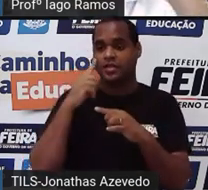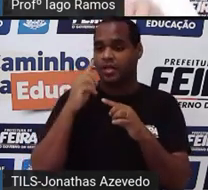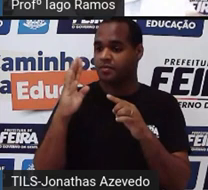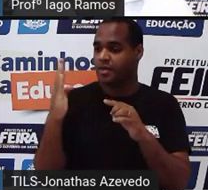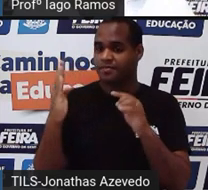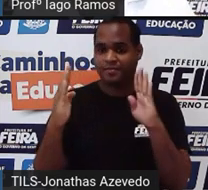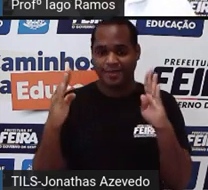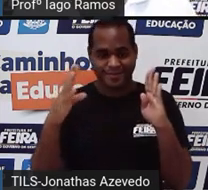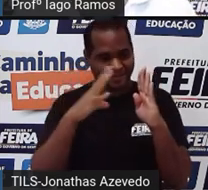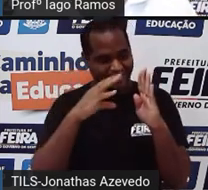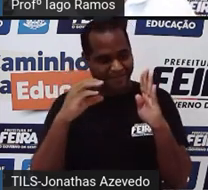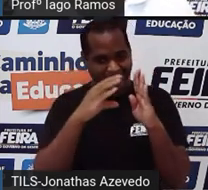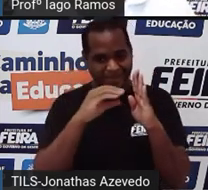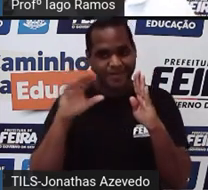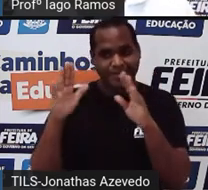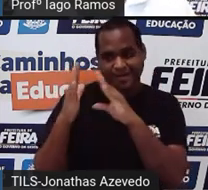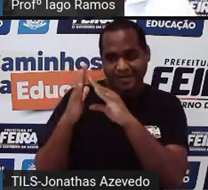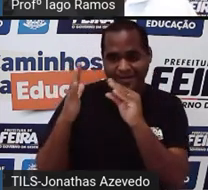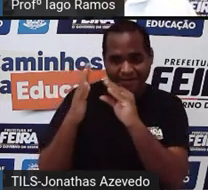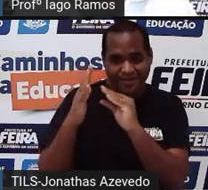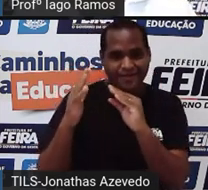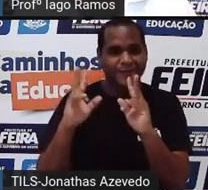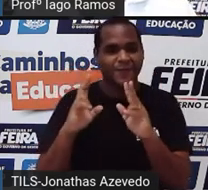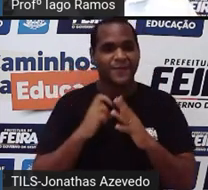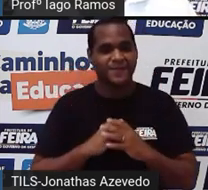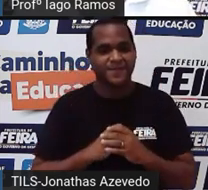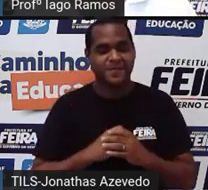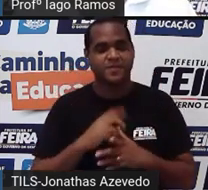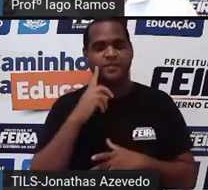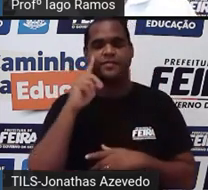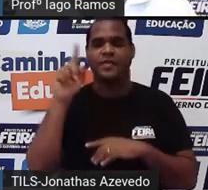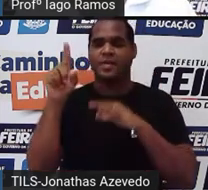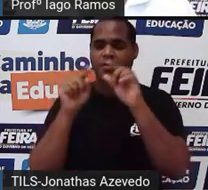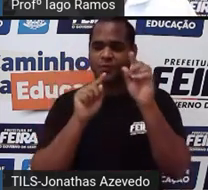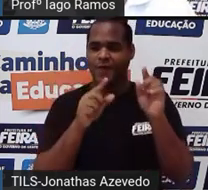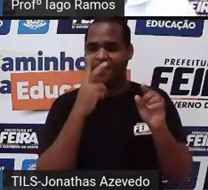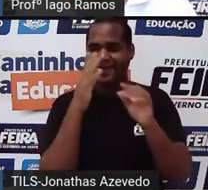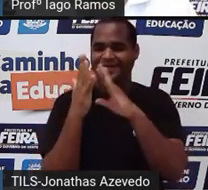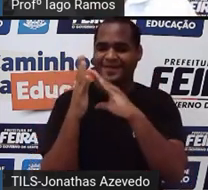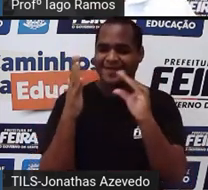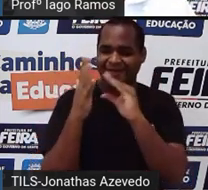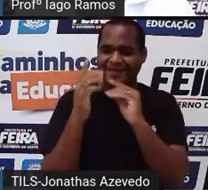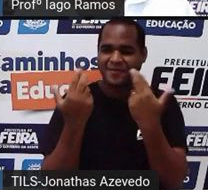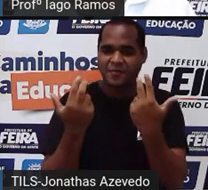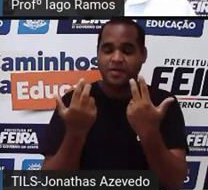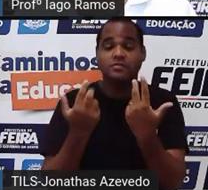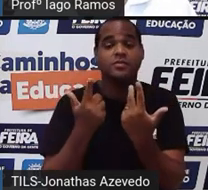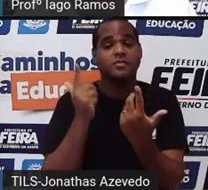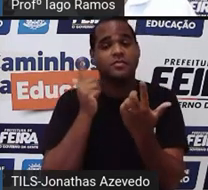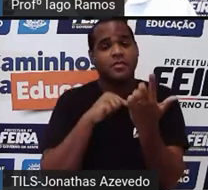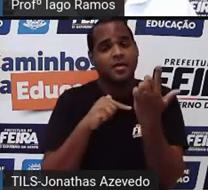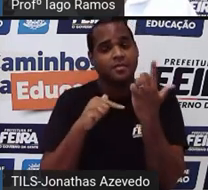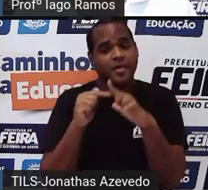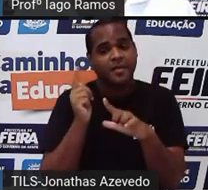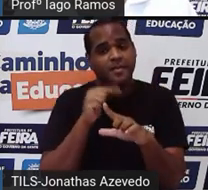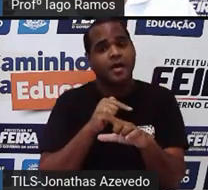dessa figura que está na frente do espelho. Com esses pontos que são os reflexos, ó, eu consigo fazer